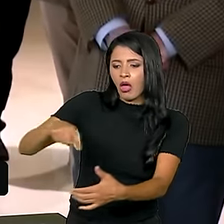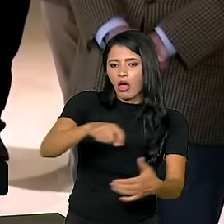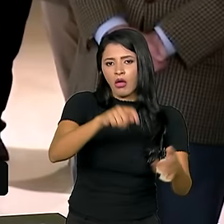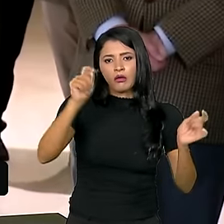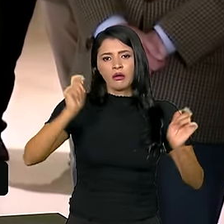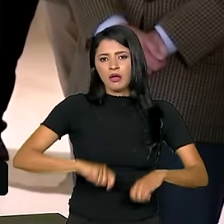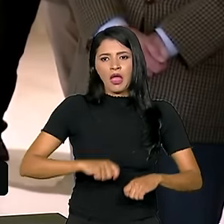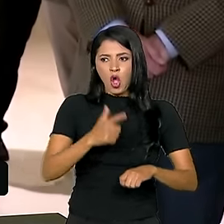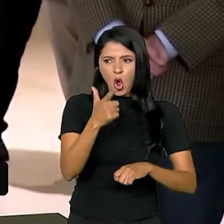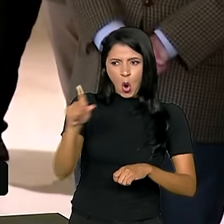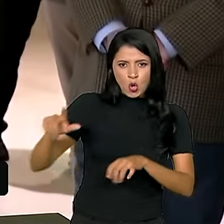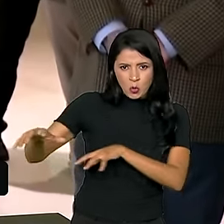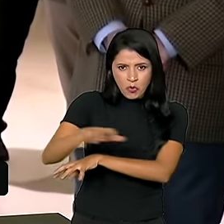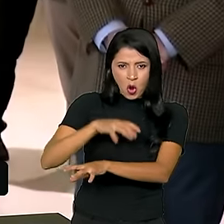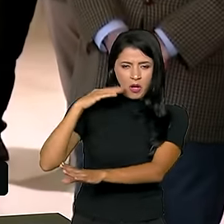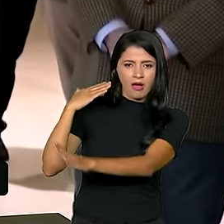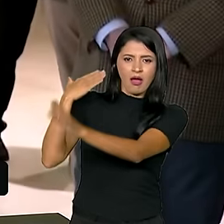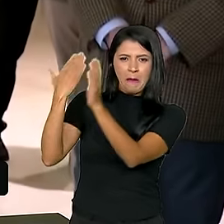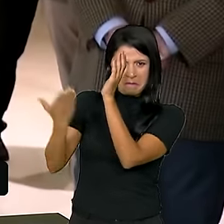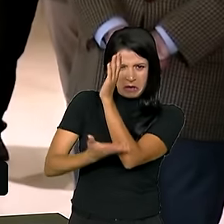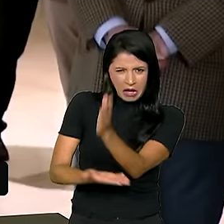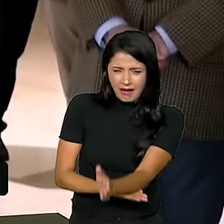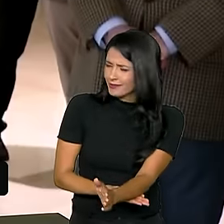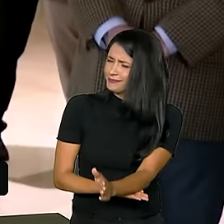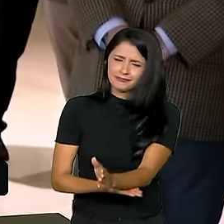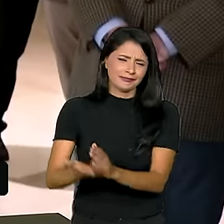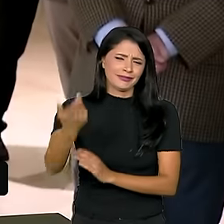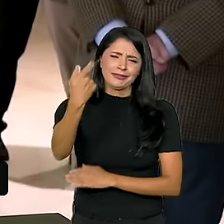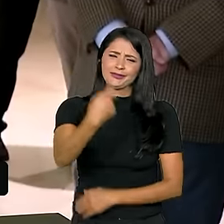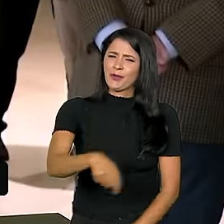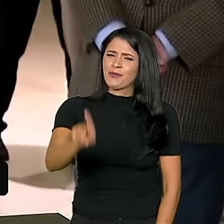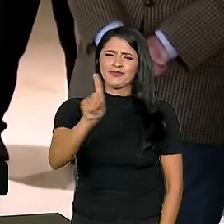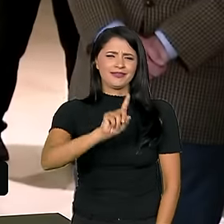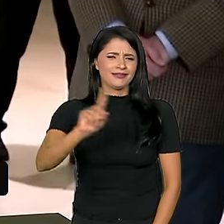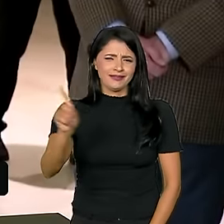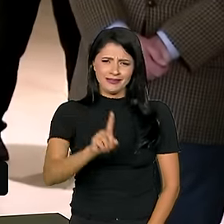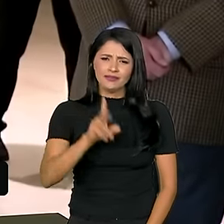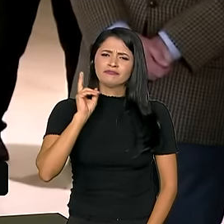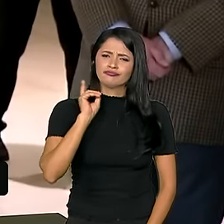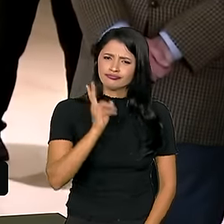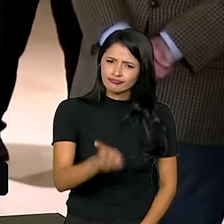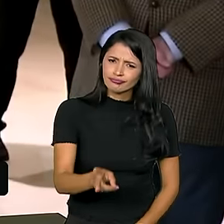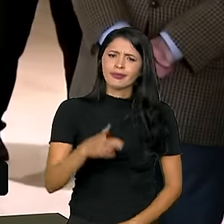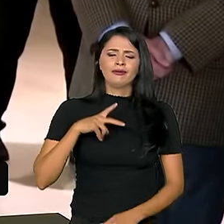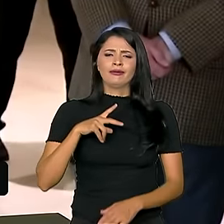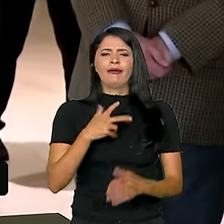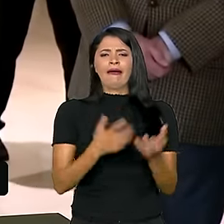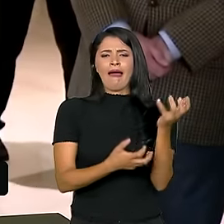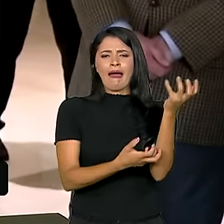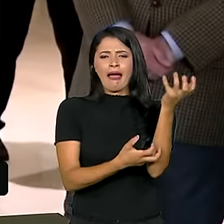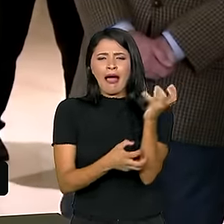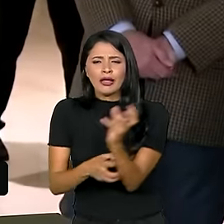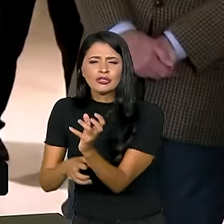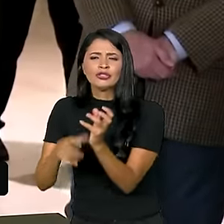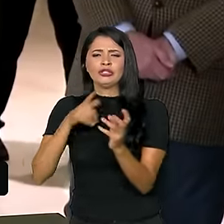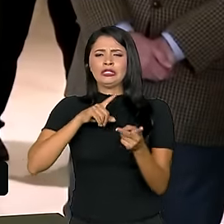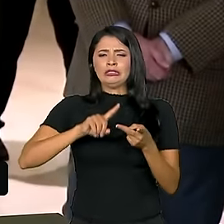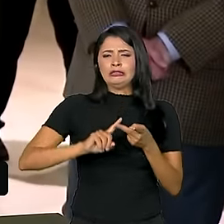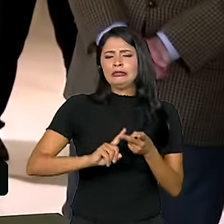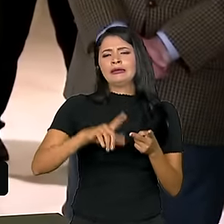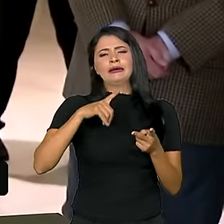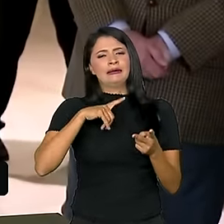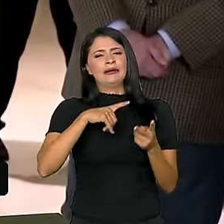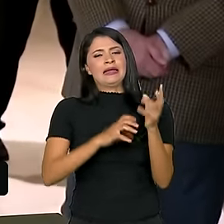em nenhum bioma nosso. Nós precisamos manter, sabe, a Caatinga, nós precisamos manter o Cerrado, manter a Mata